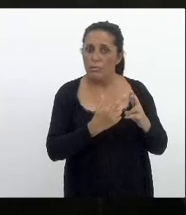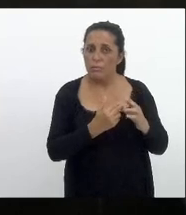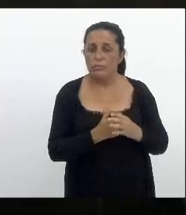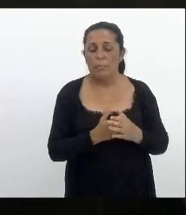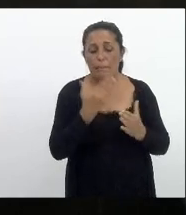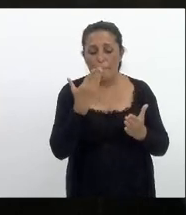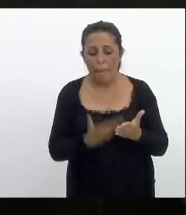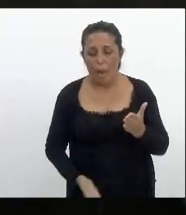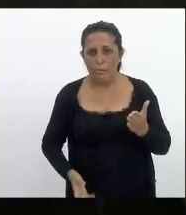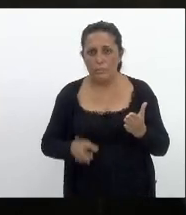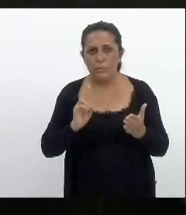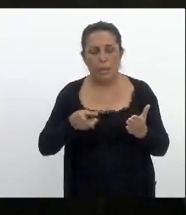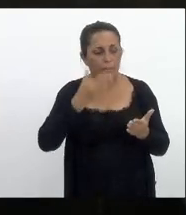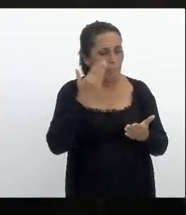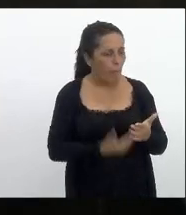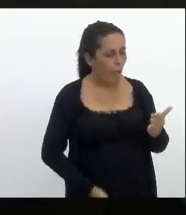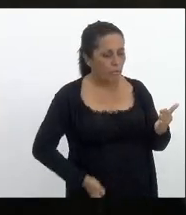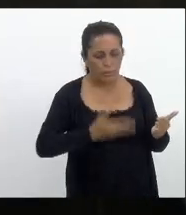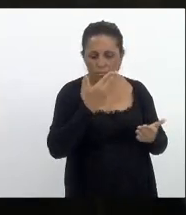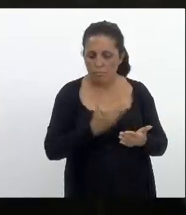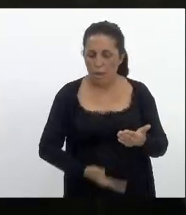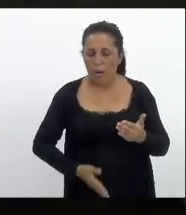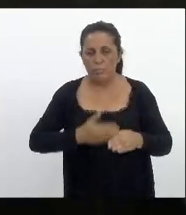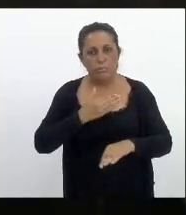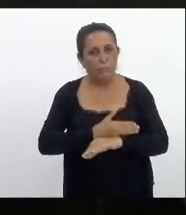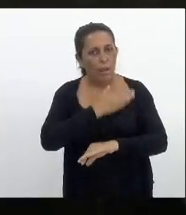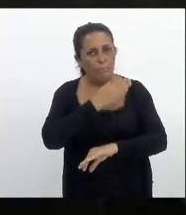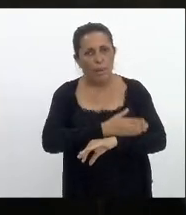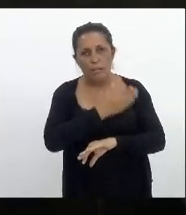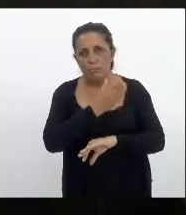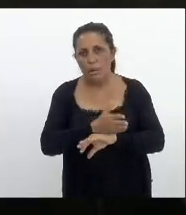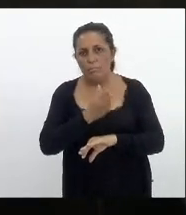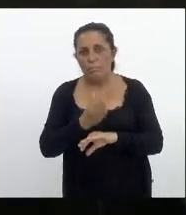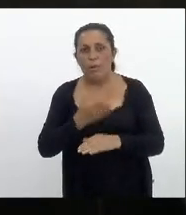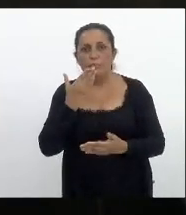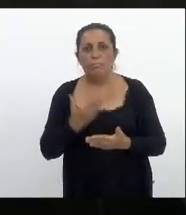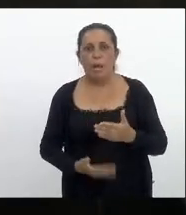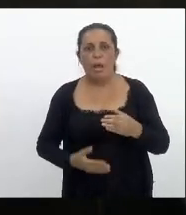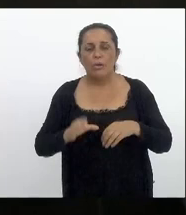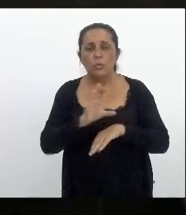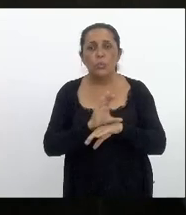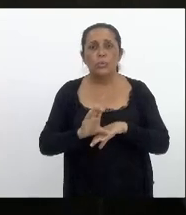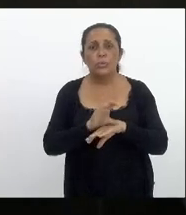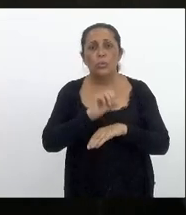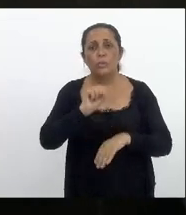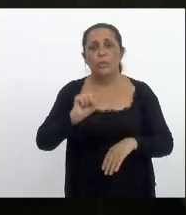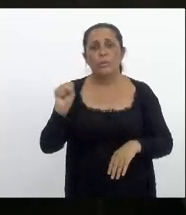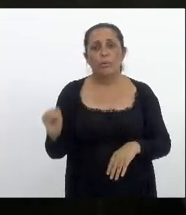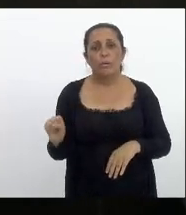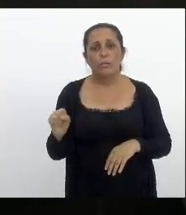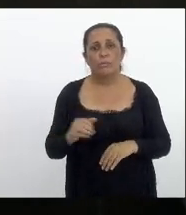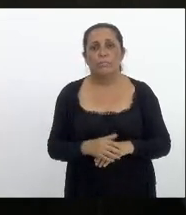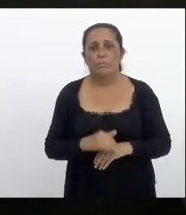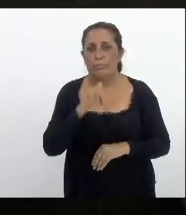e perde só perde só perde desde a Constituição de 88 por exemplo